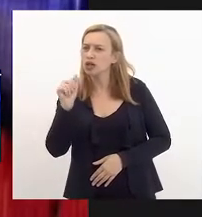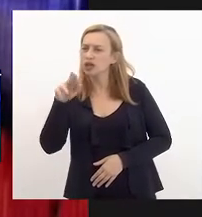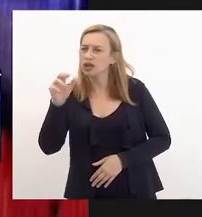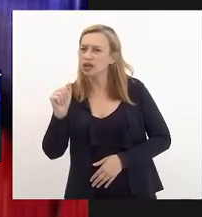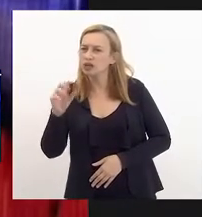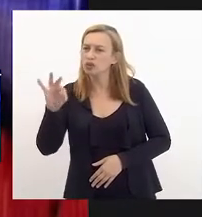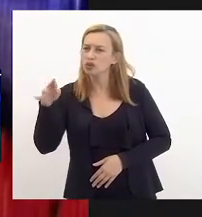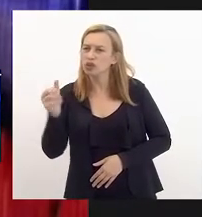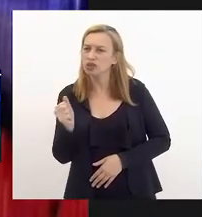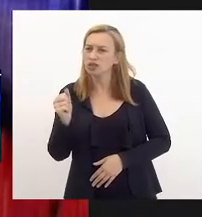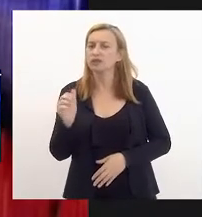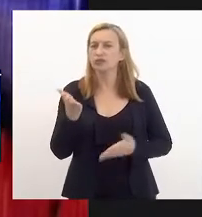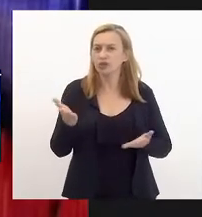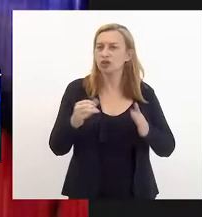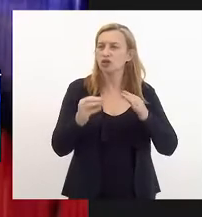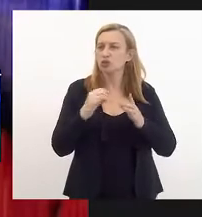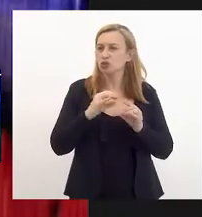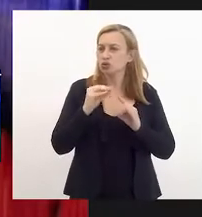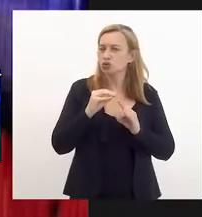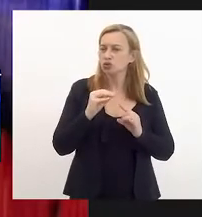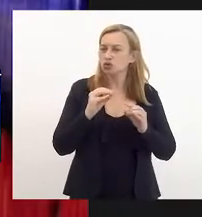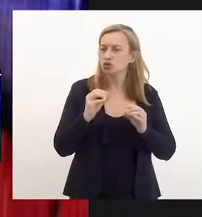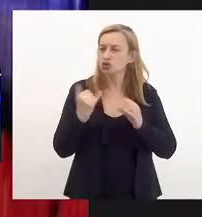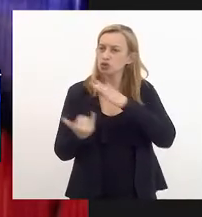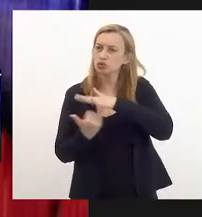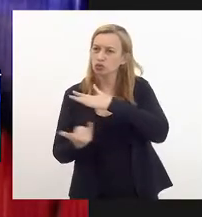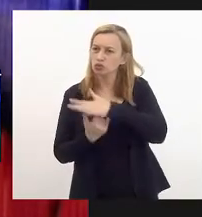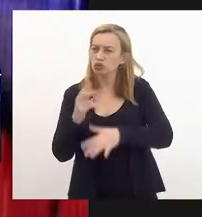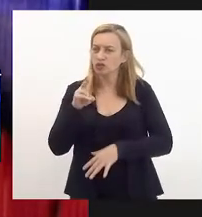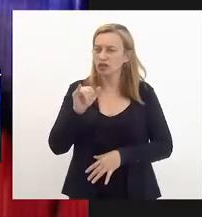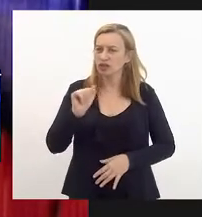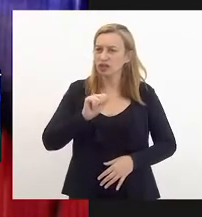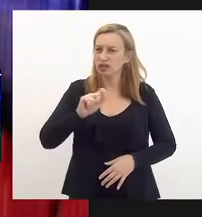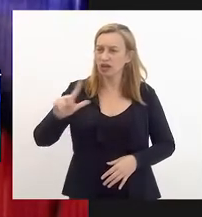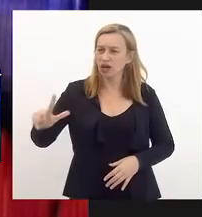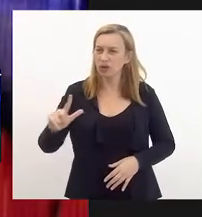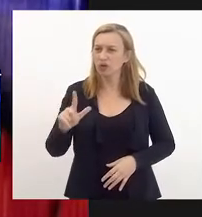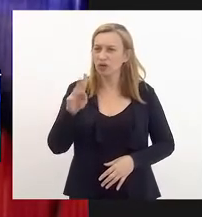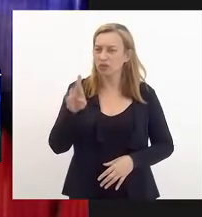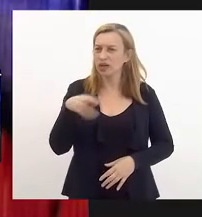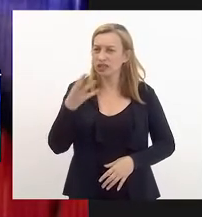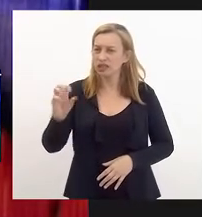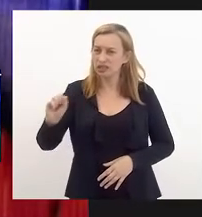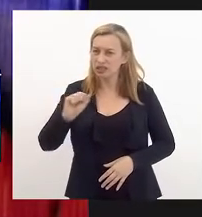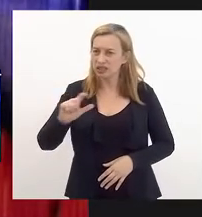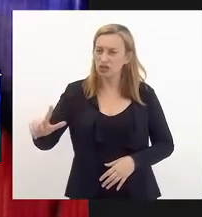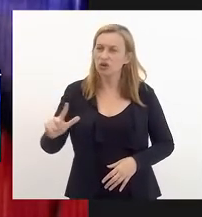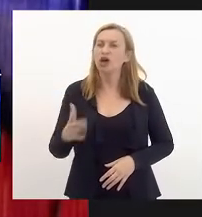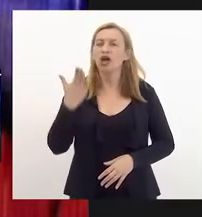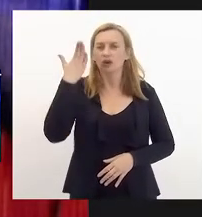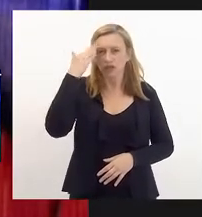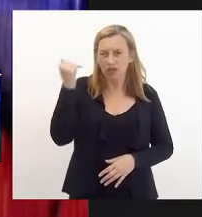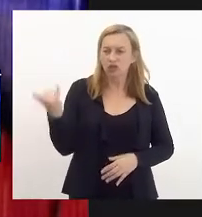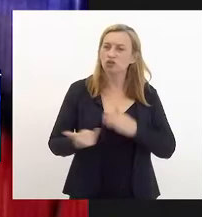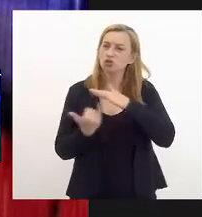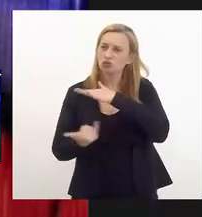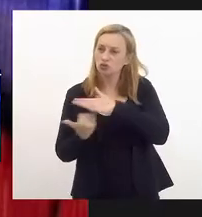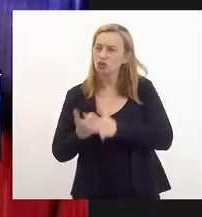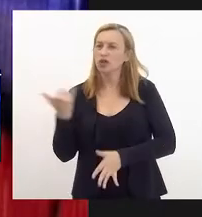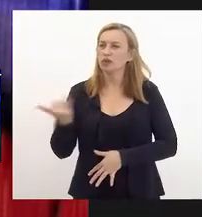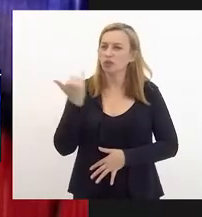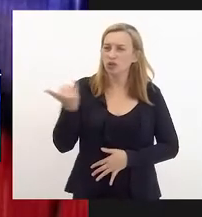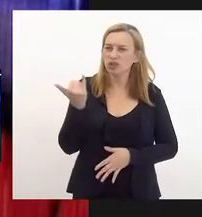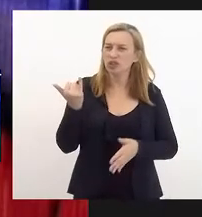no Instituto Vital Brasil. Instituto esse que respeita, respeita a importância dele, eu sei que o Instituto é composto por vários técnicos,